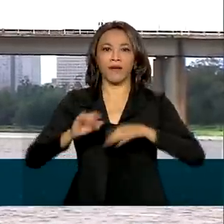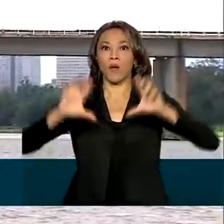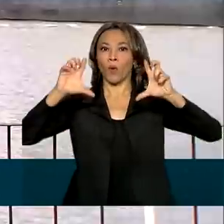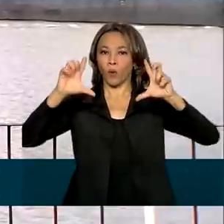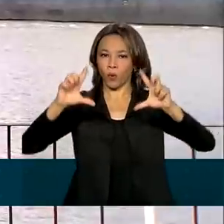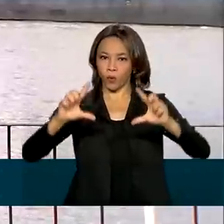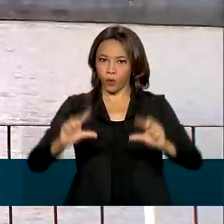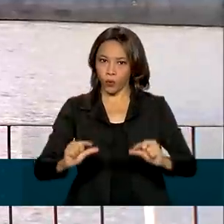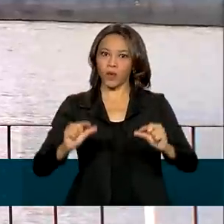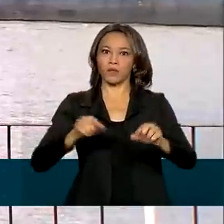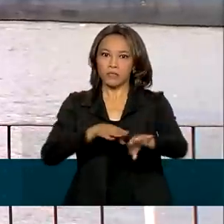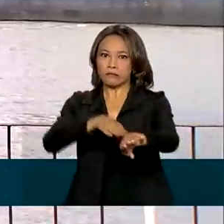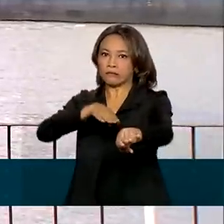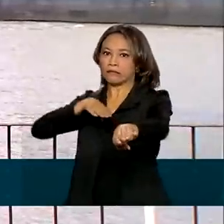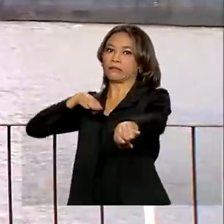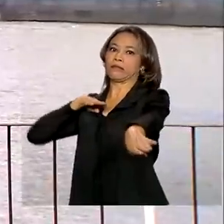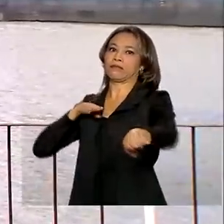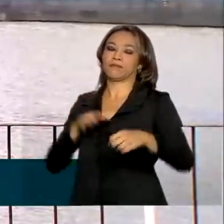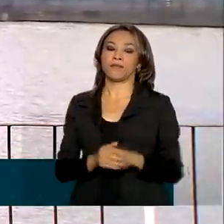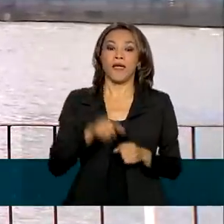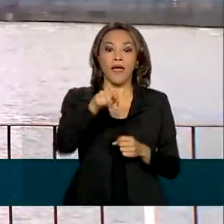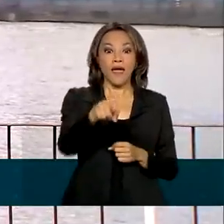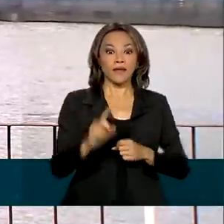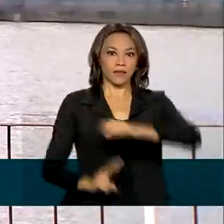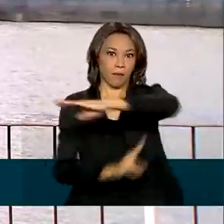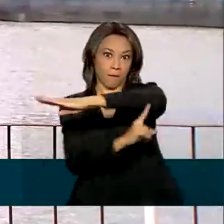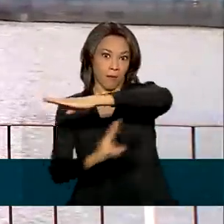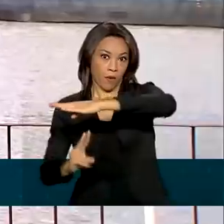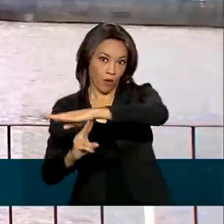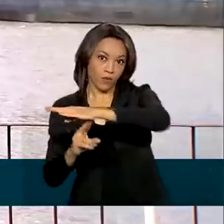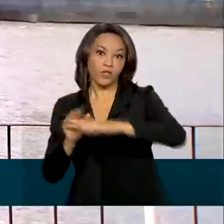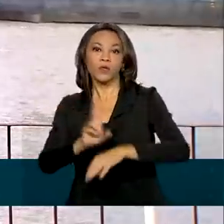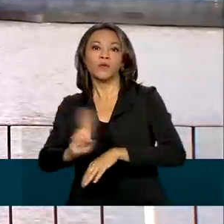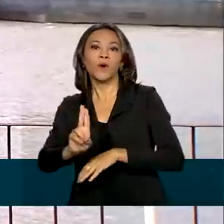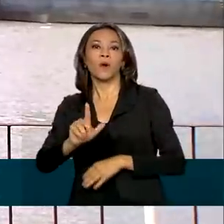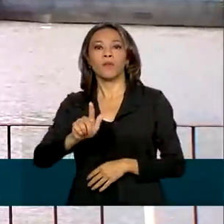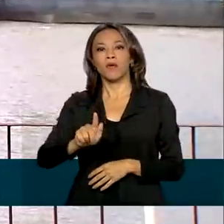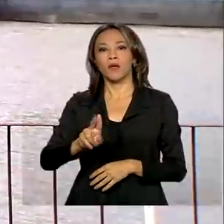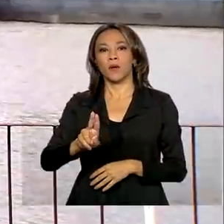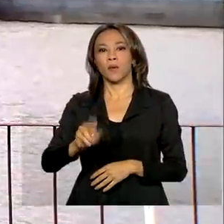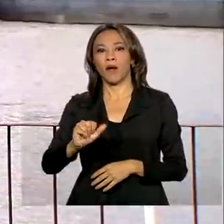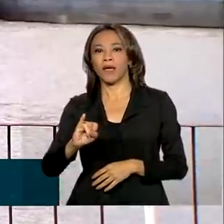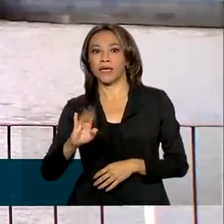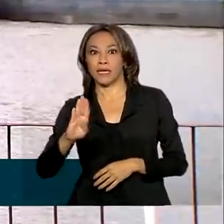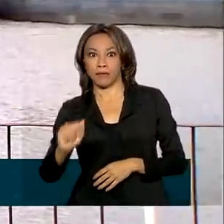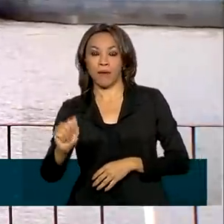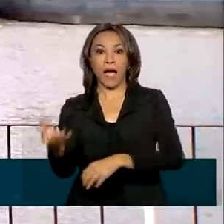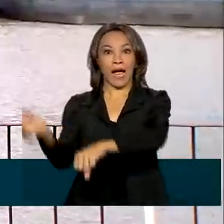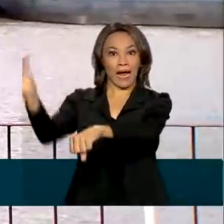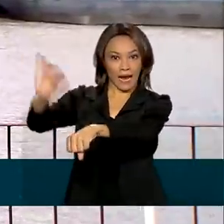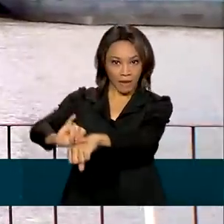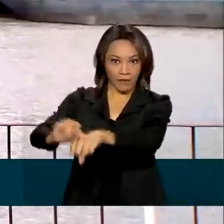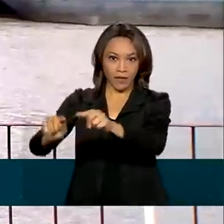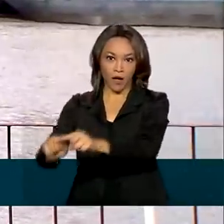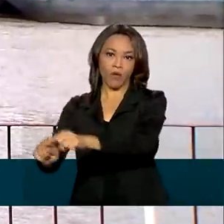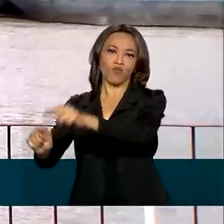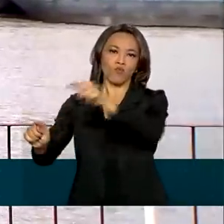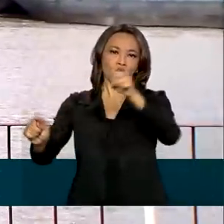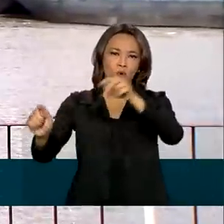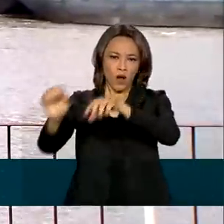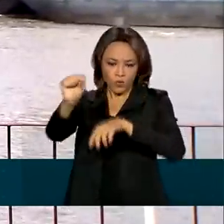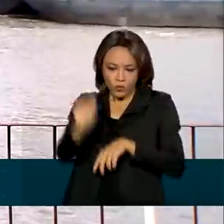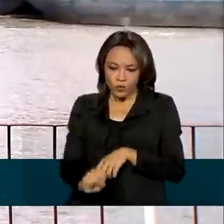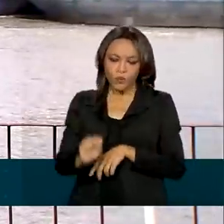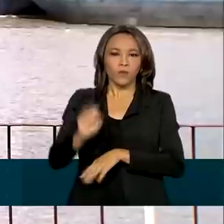da capital. A ponte Getúlio Vargas, conhecida como Ponte do Guaíba, liga a capital Porto Alegre ao sul do estado